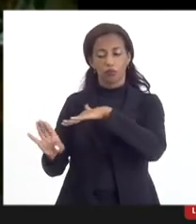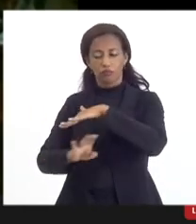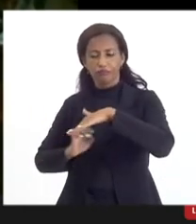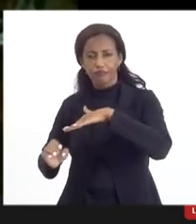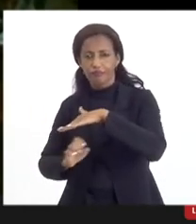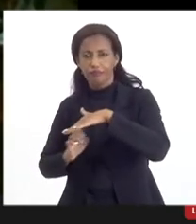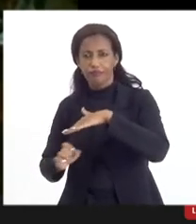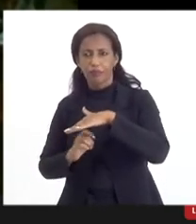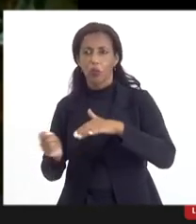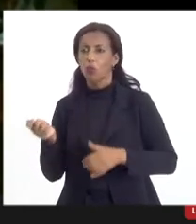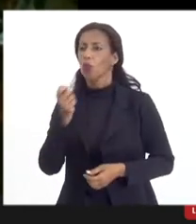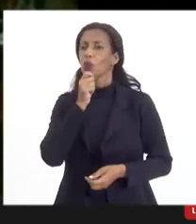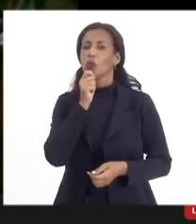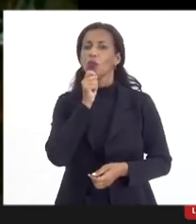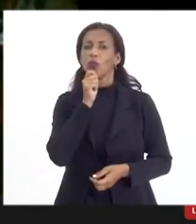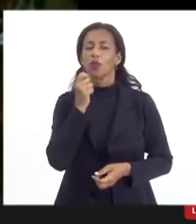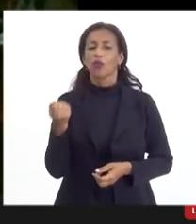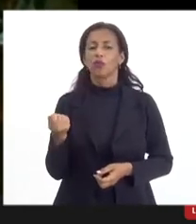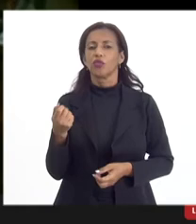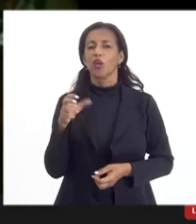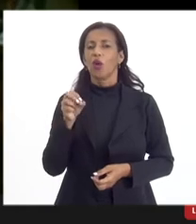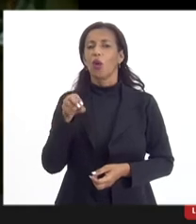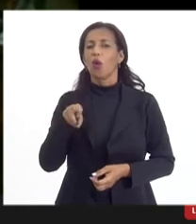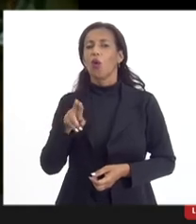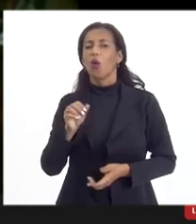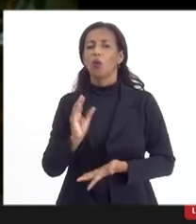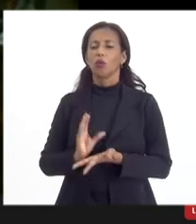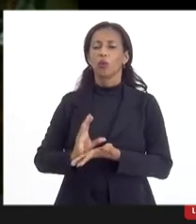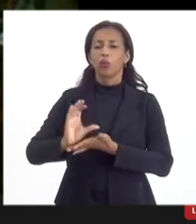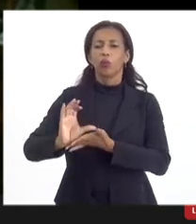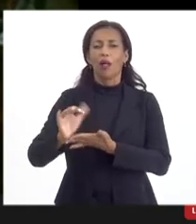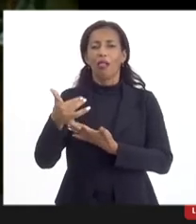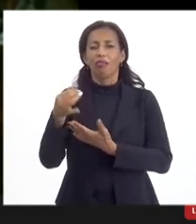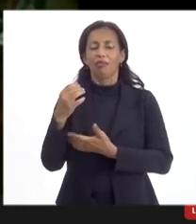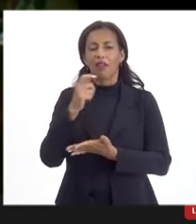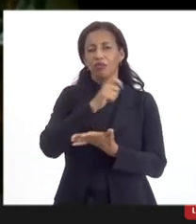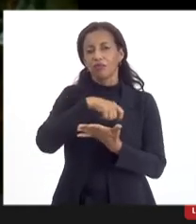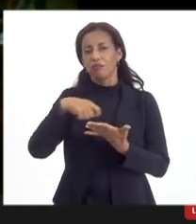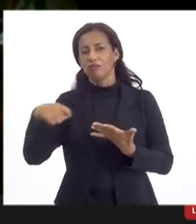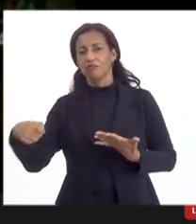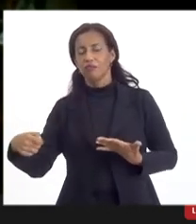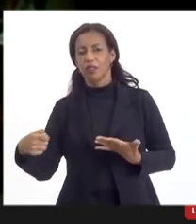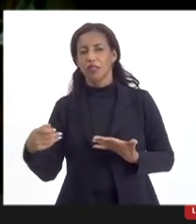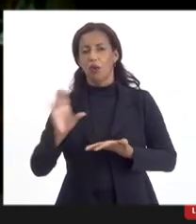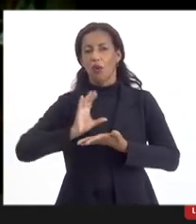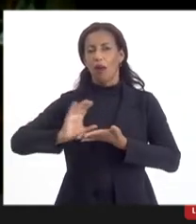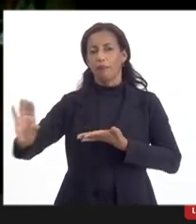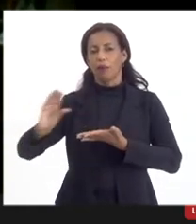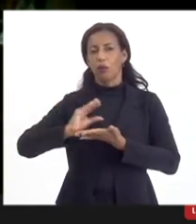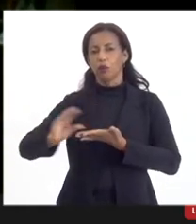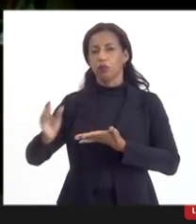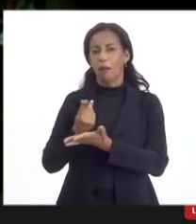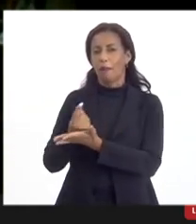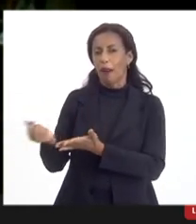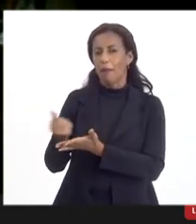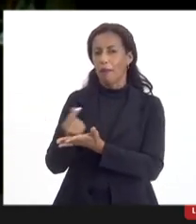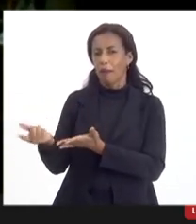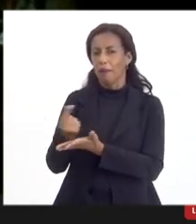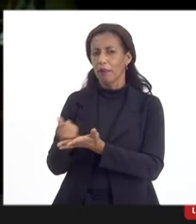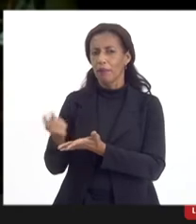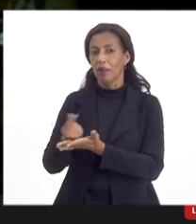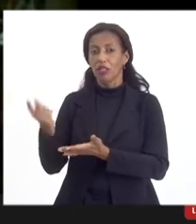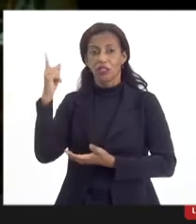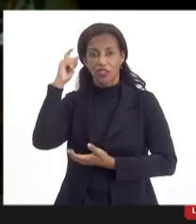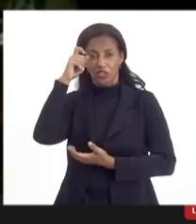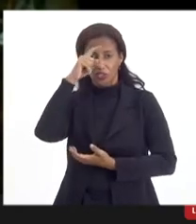não tinha esse ônus de bancar durante 10 meses um capital de giro que era insuportável para